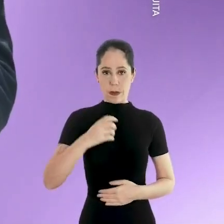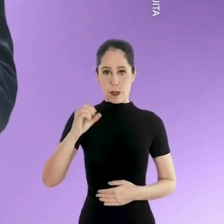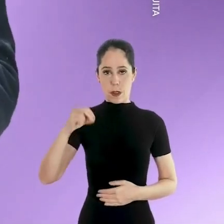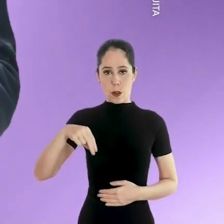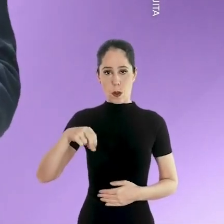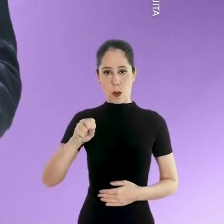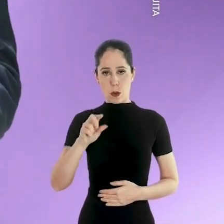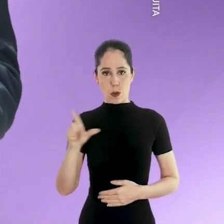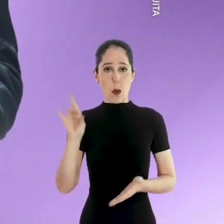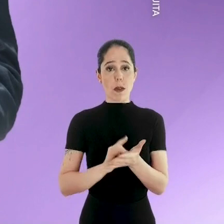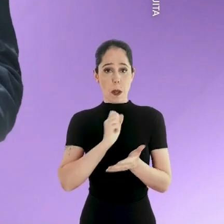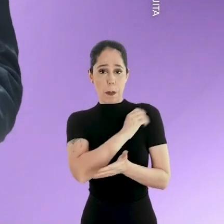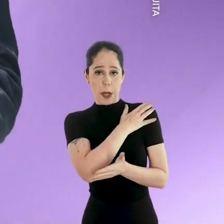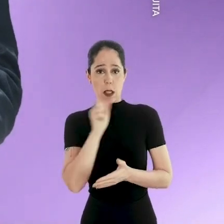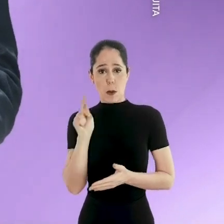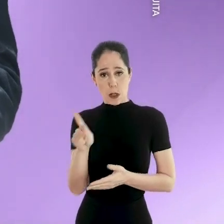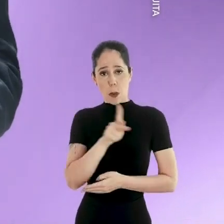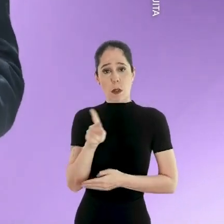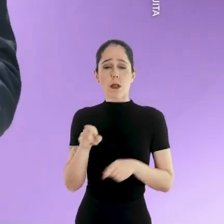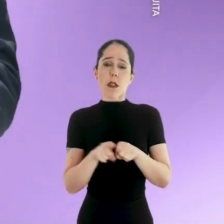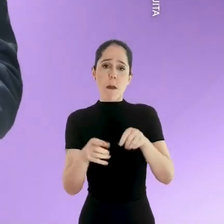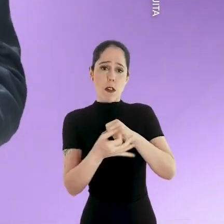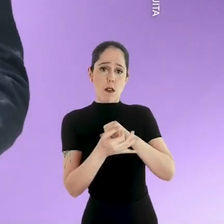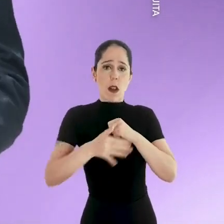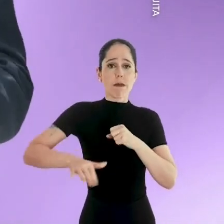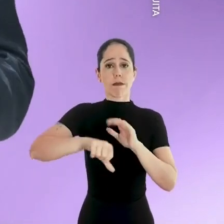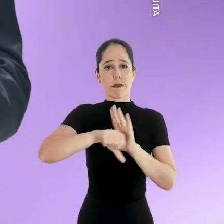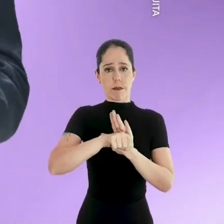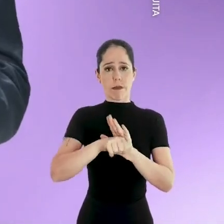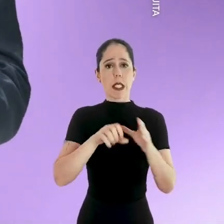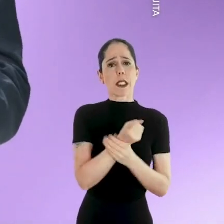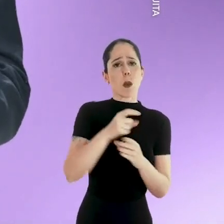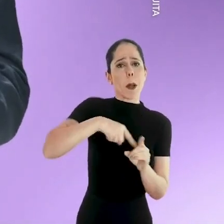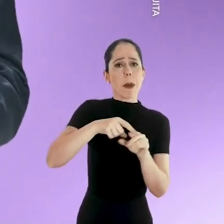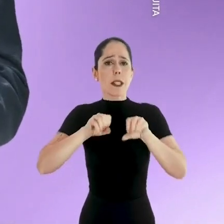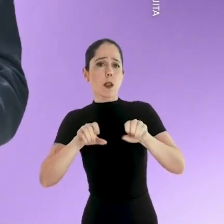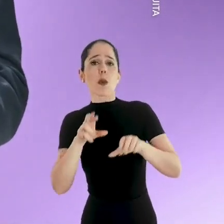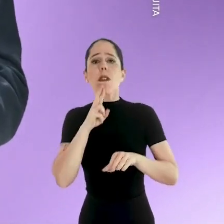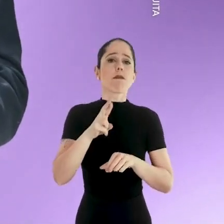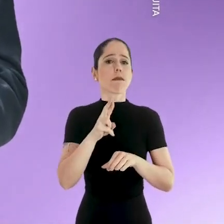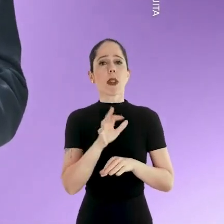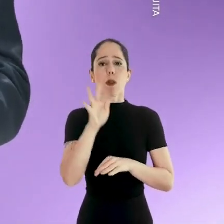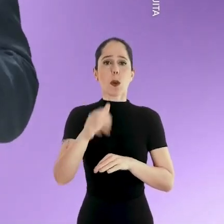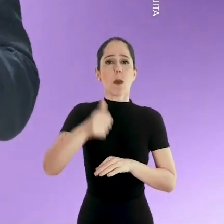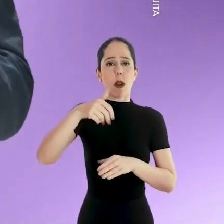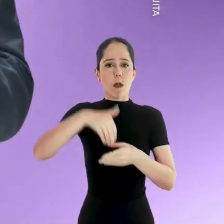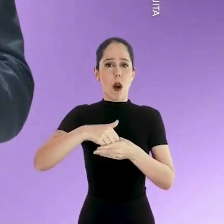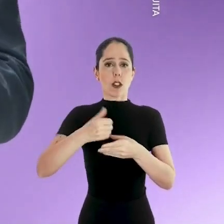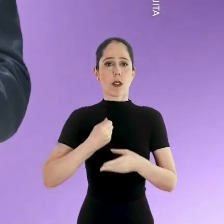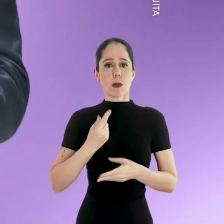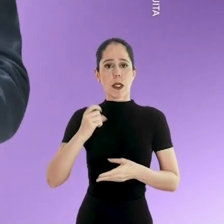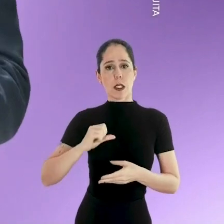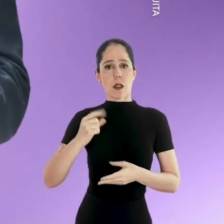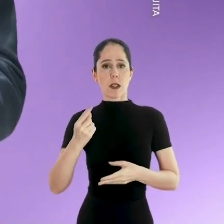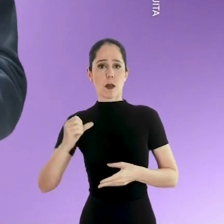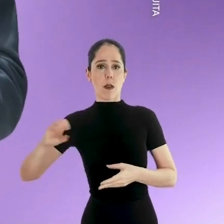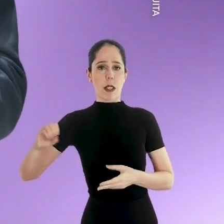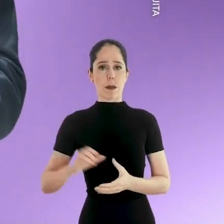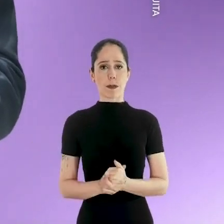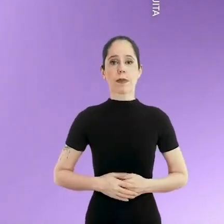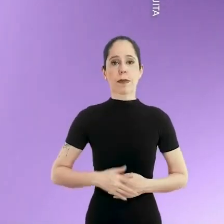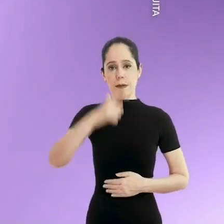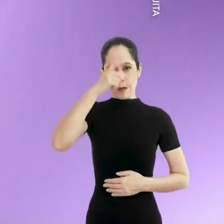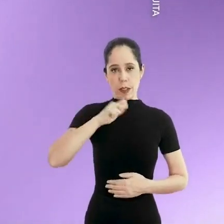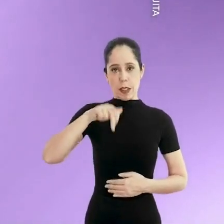Sou consul oficial da Brigada Aposentado, professor e advogado criminalista. Segurança mais educação igual ao futuro melhor. Vote, 19190.